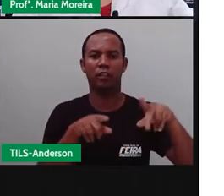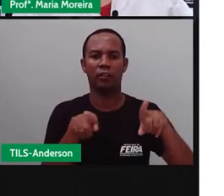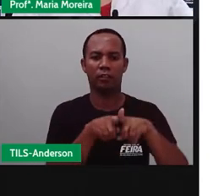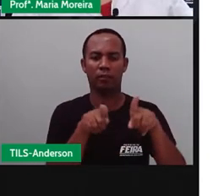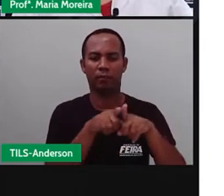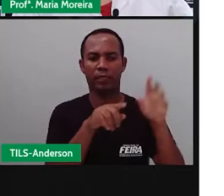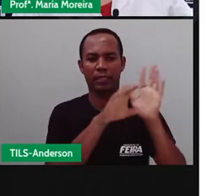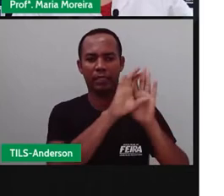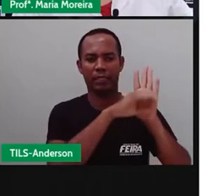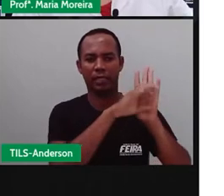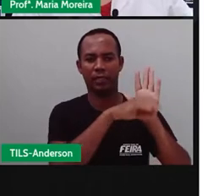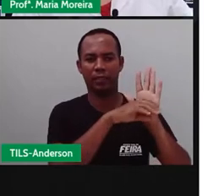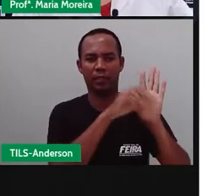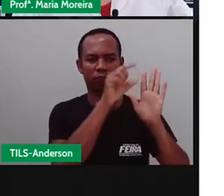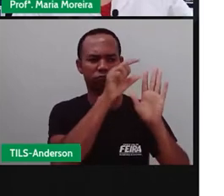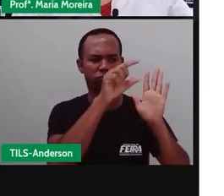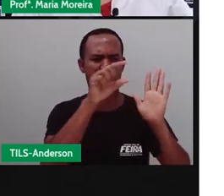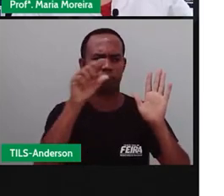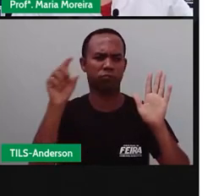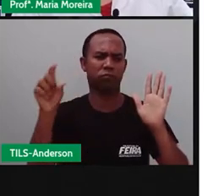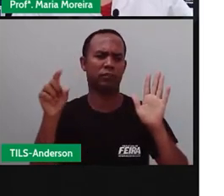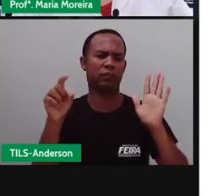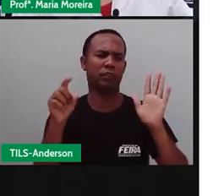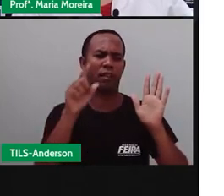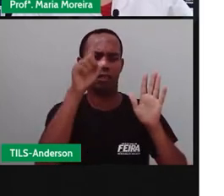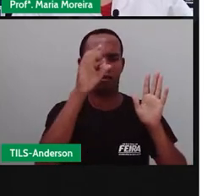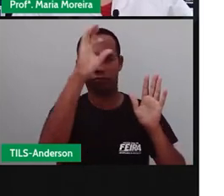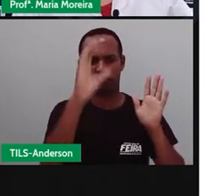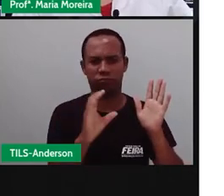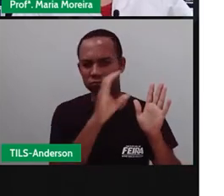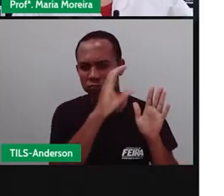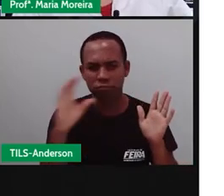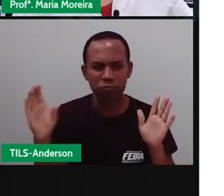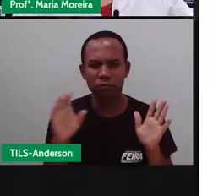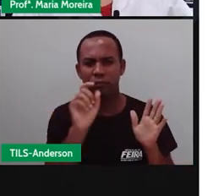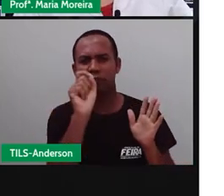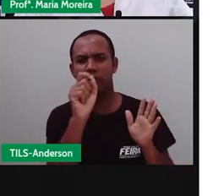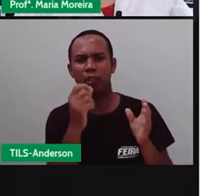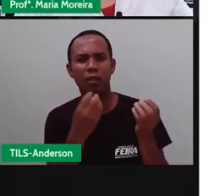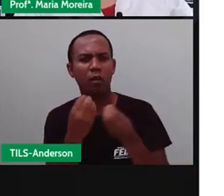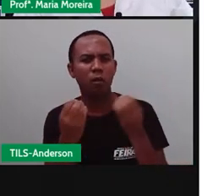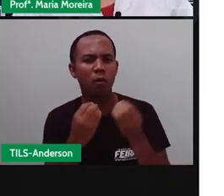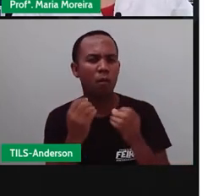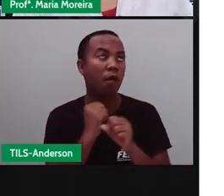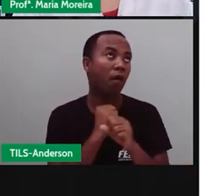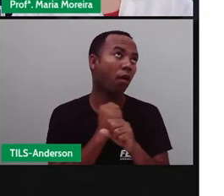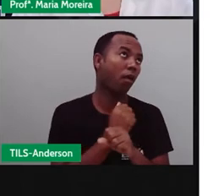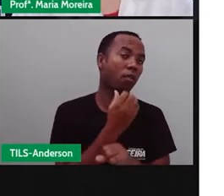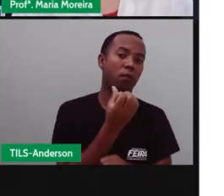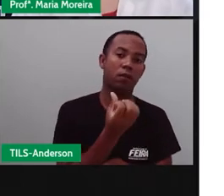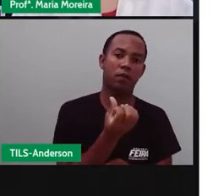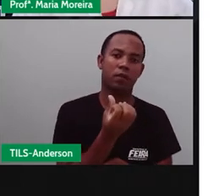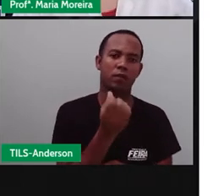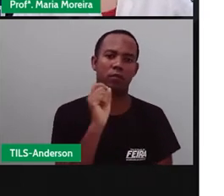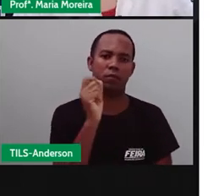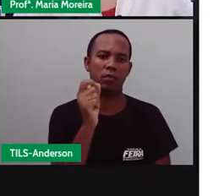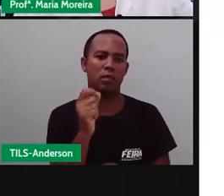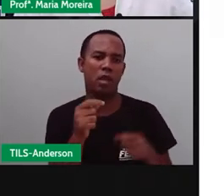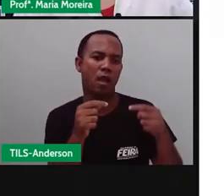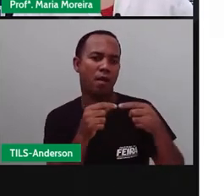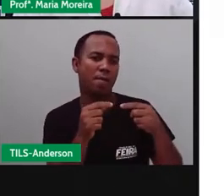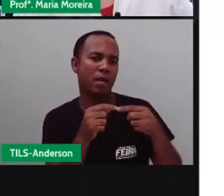Católica por volta do século VI, algarismo romano, que associou a